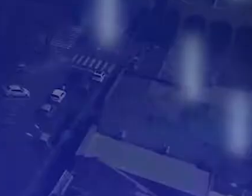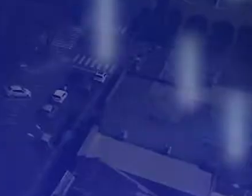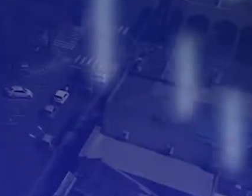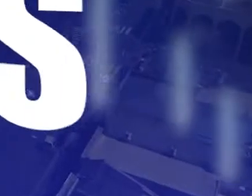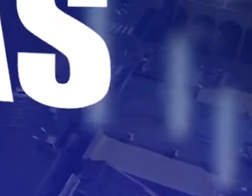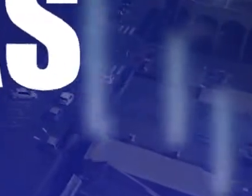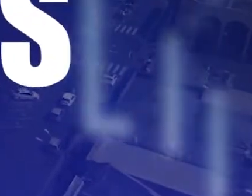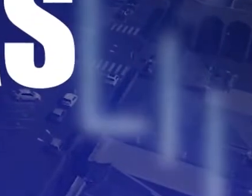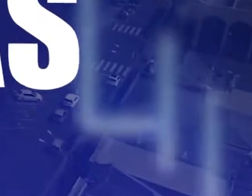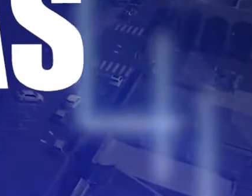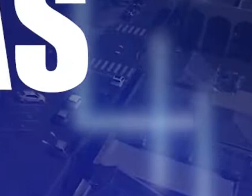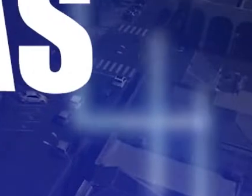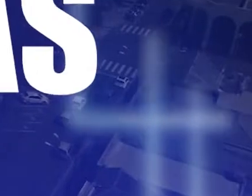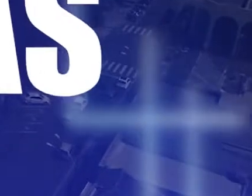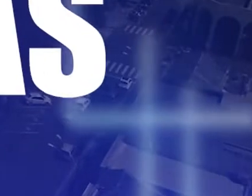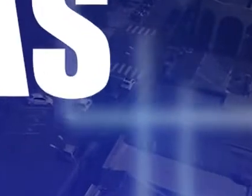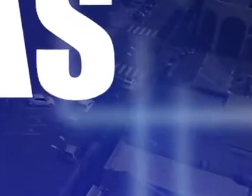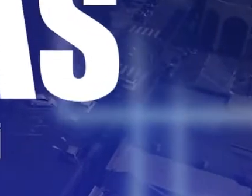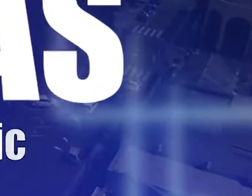Queen.